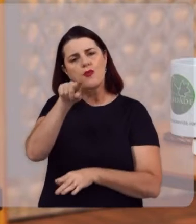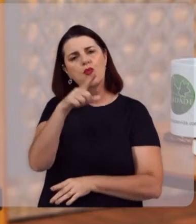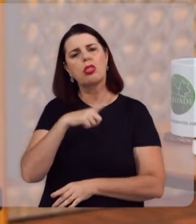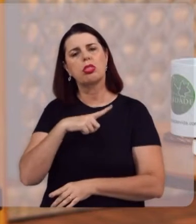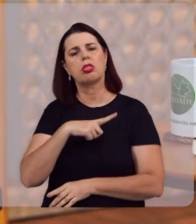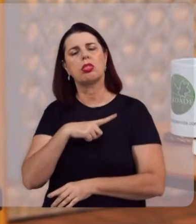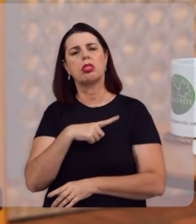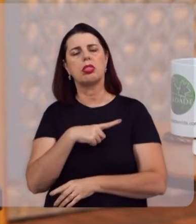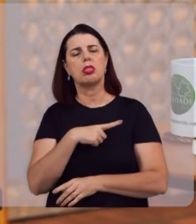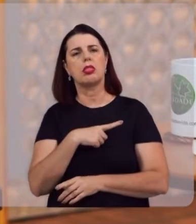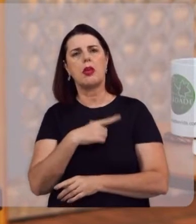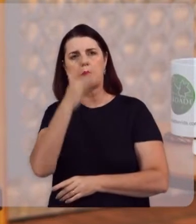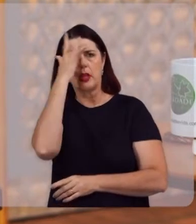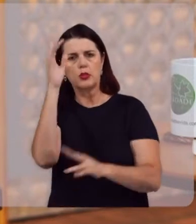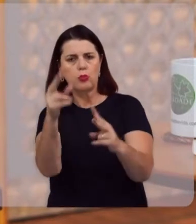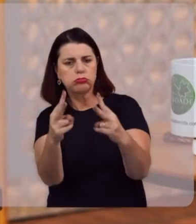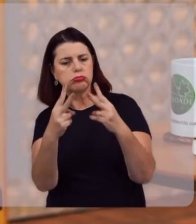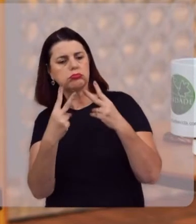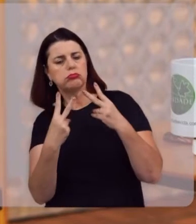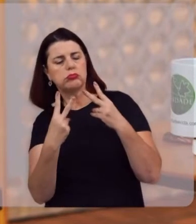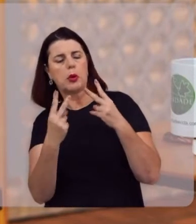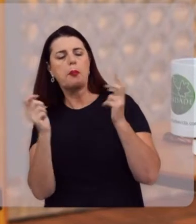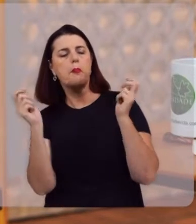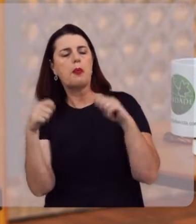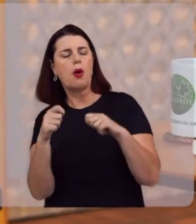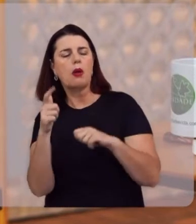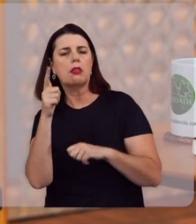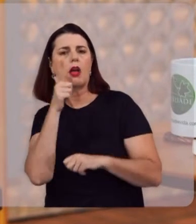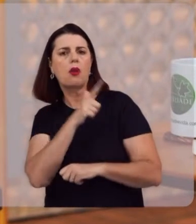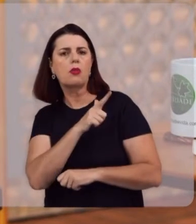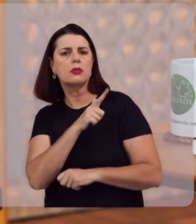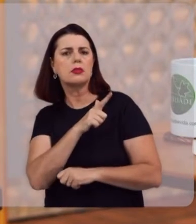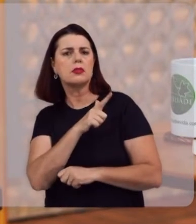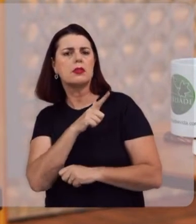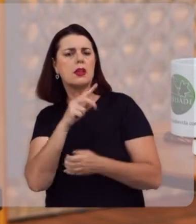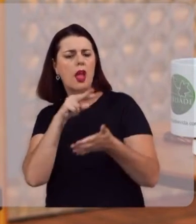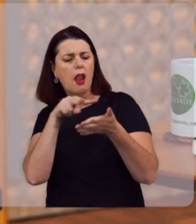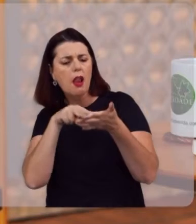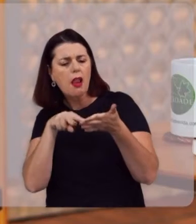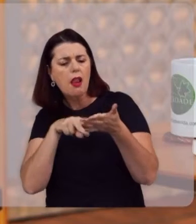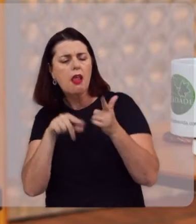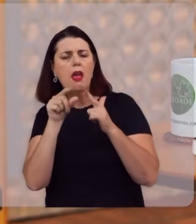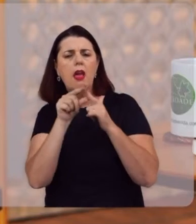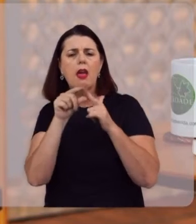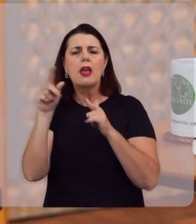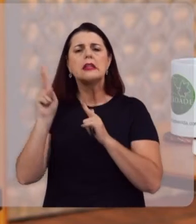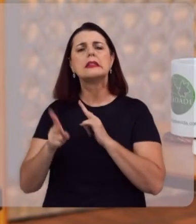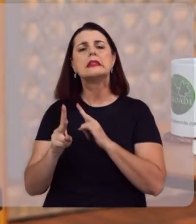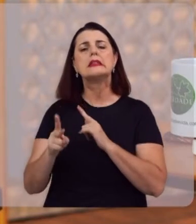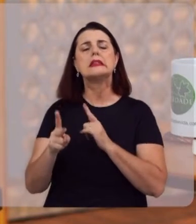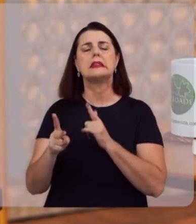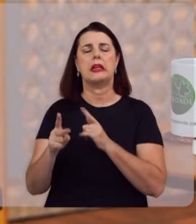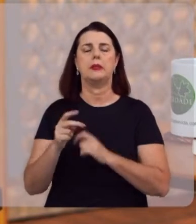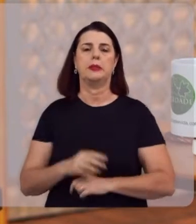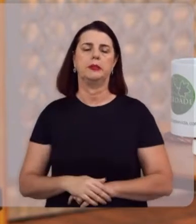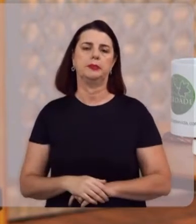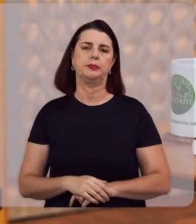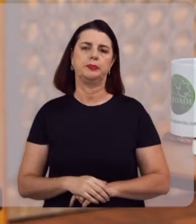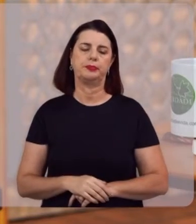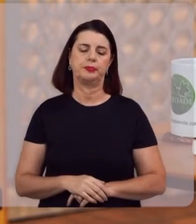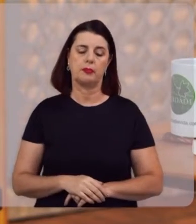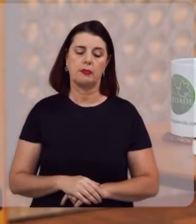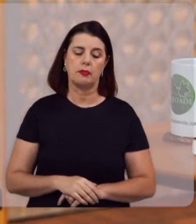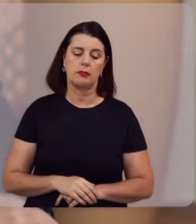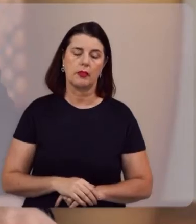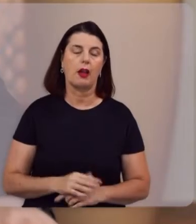para aqueles que nos acompanham hoje, para que eles possam conseguir ter a leitura bíblica, de fato, como uma efetiva disciplina espiritual?